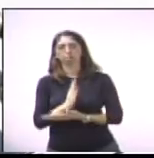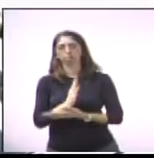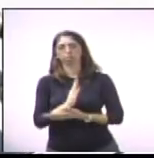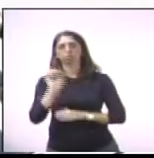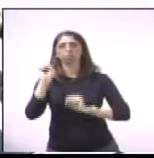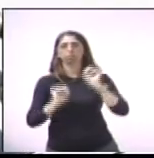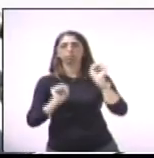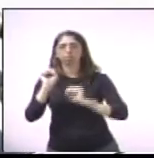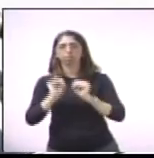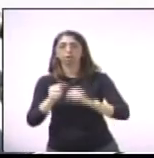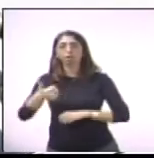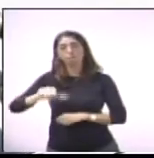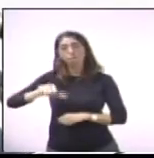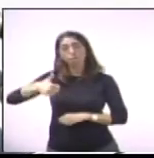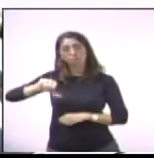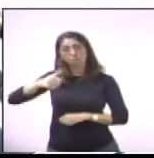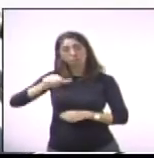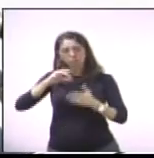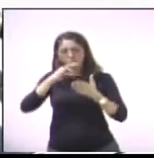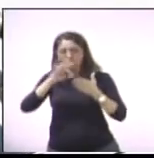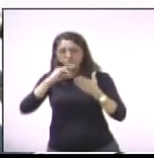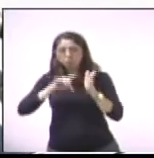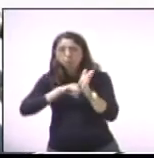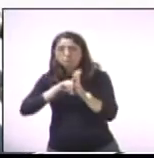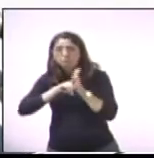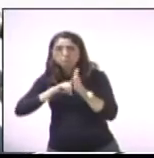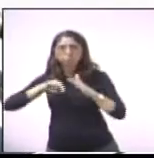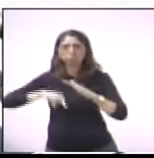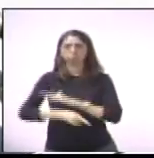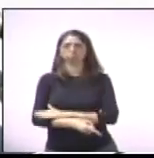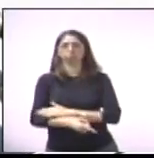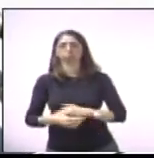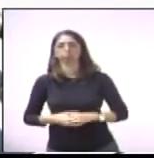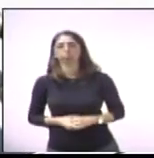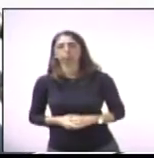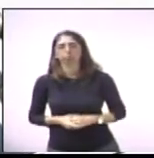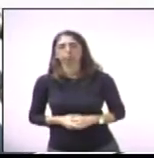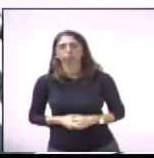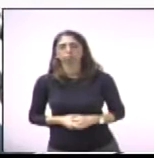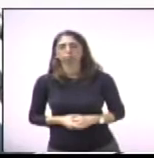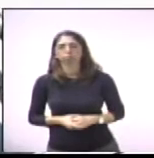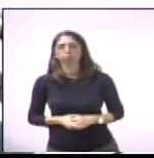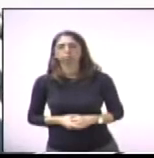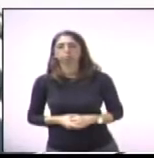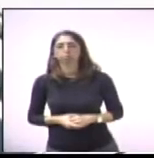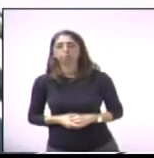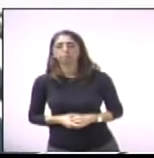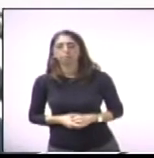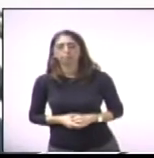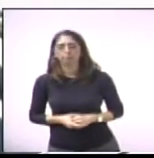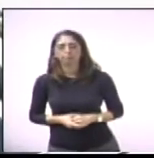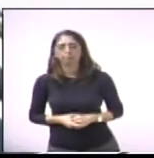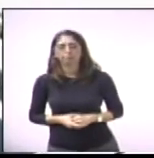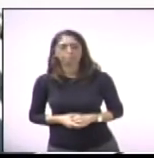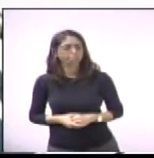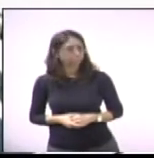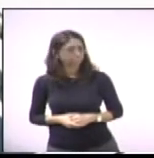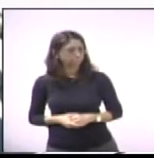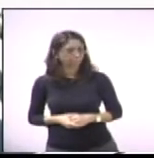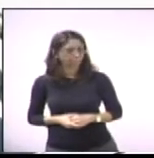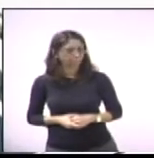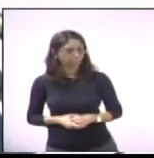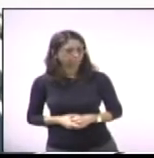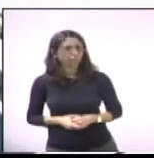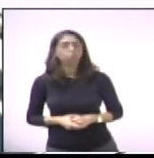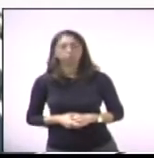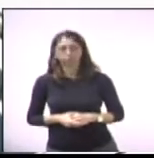subsidiar a comissão de habitação. Então, vamos dar iniciativa a todo o levantamento de tudo que há